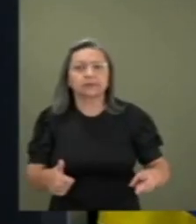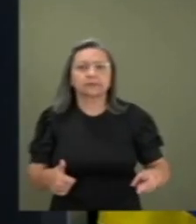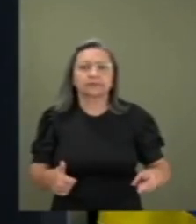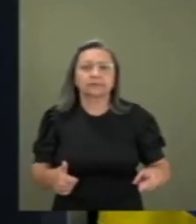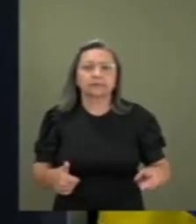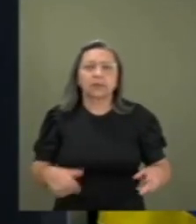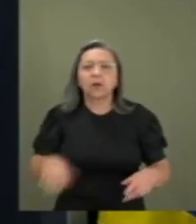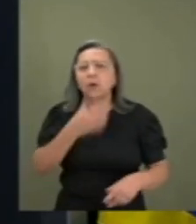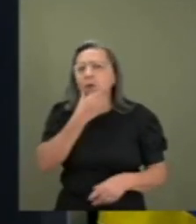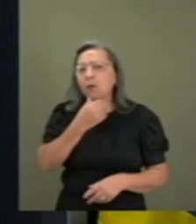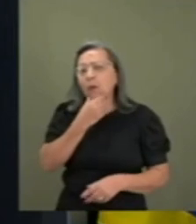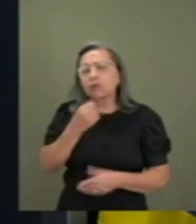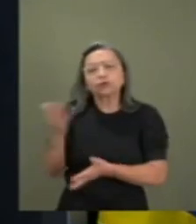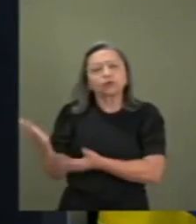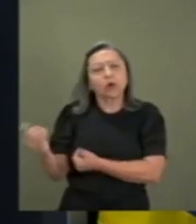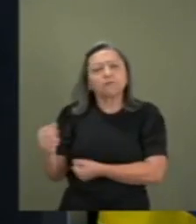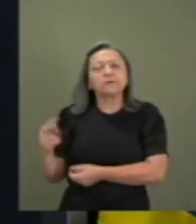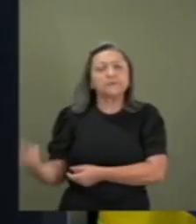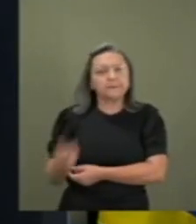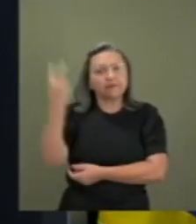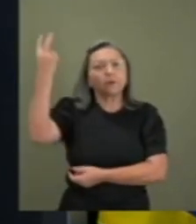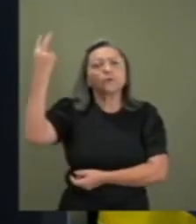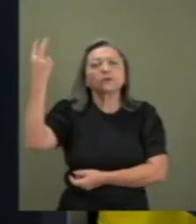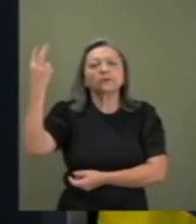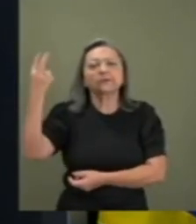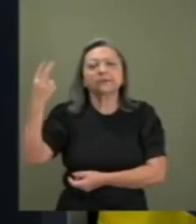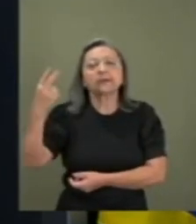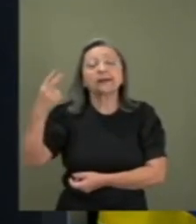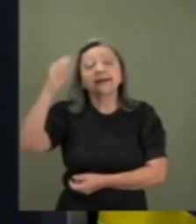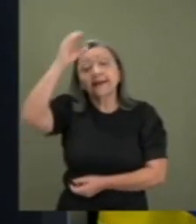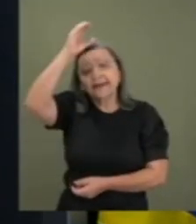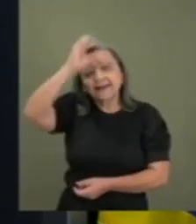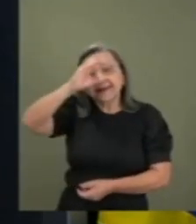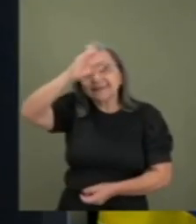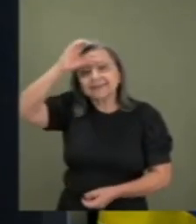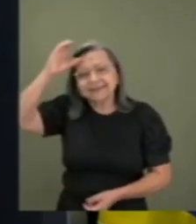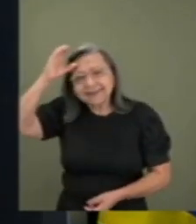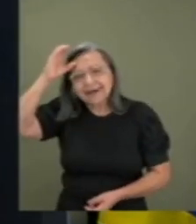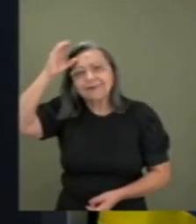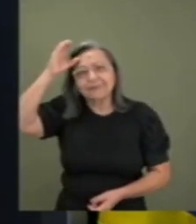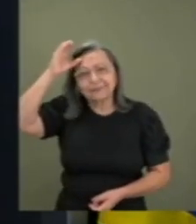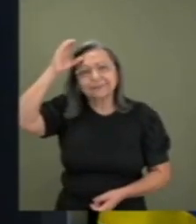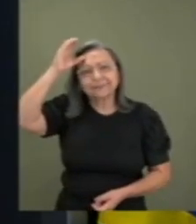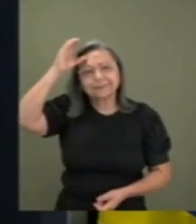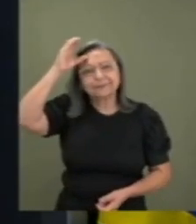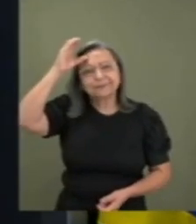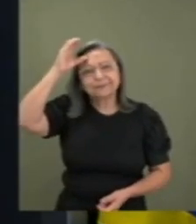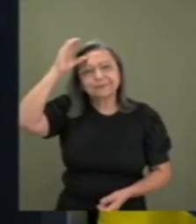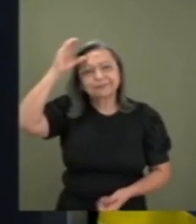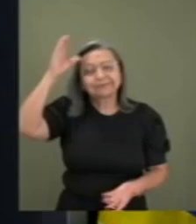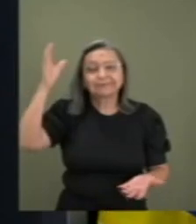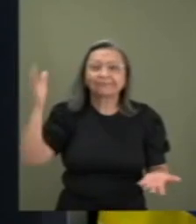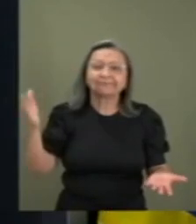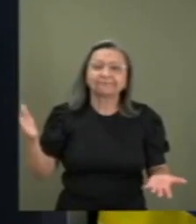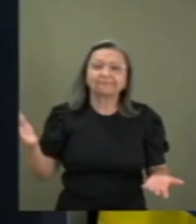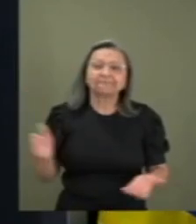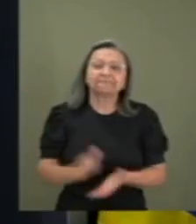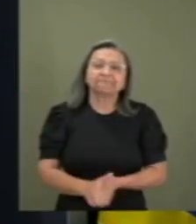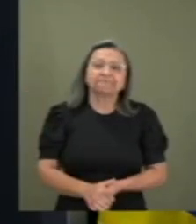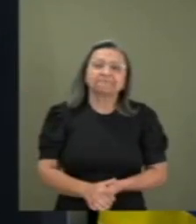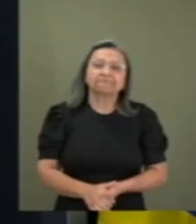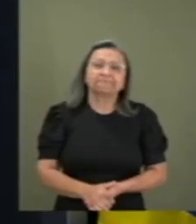um rapaz de valores e princípios cristão, não está tendo